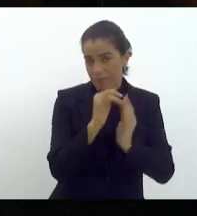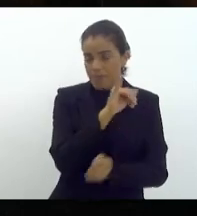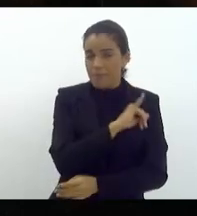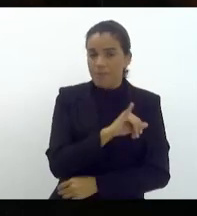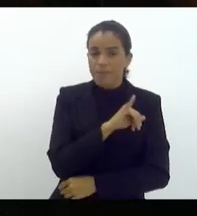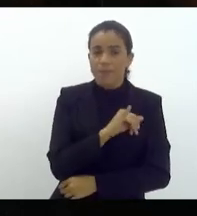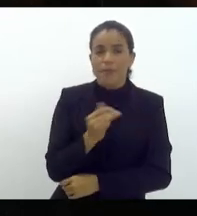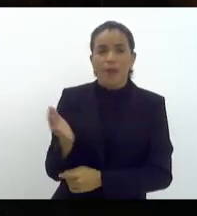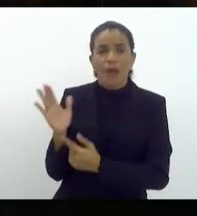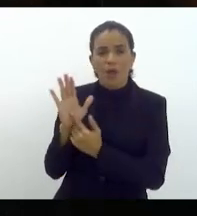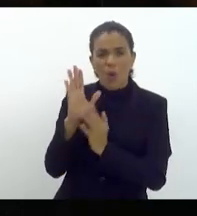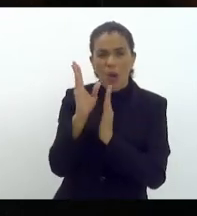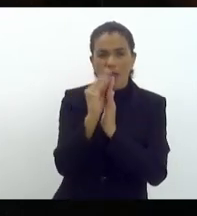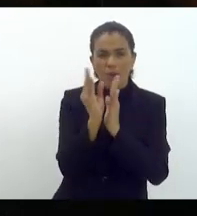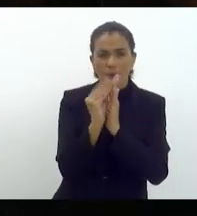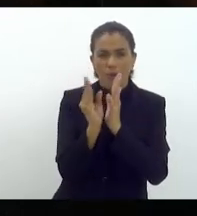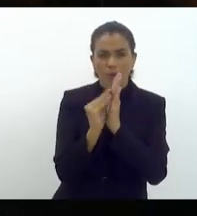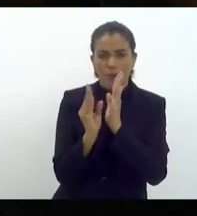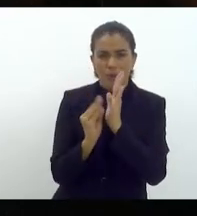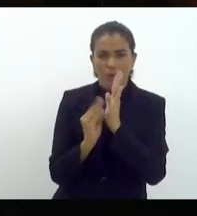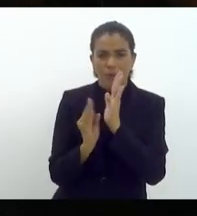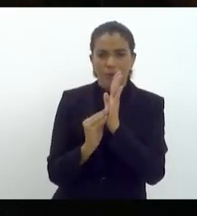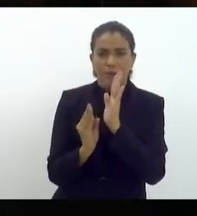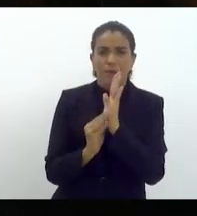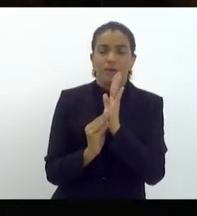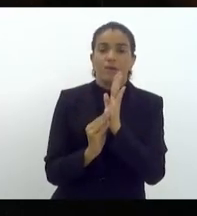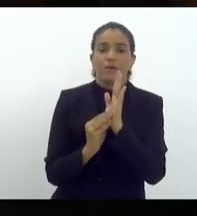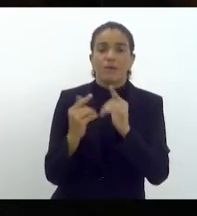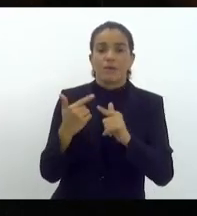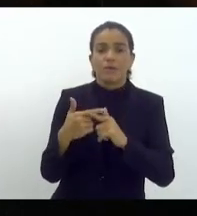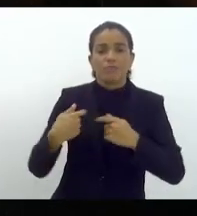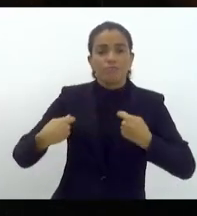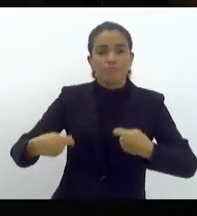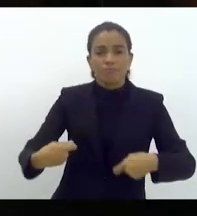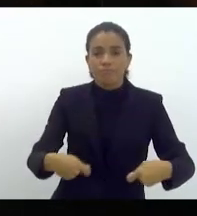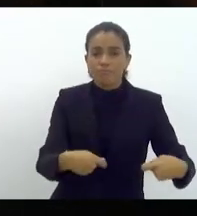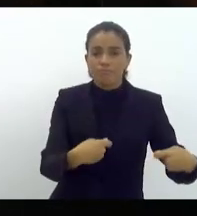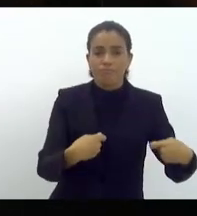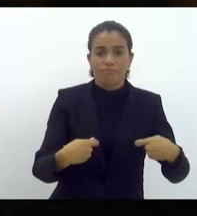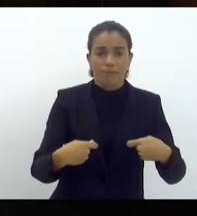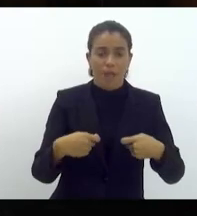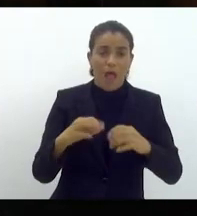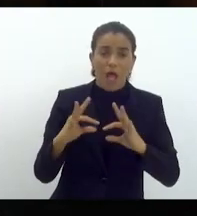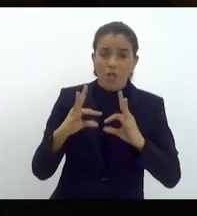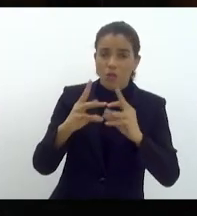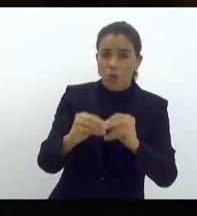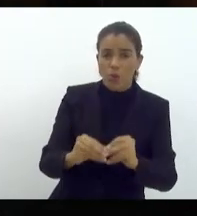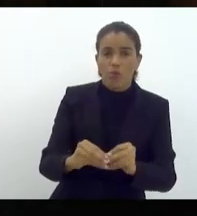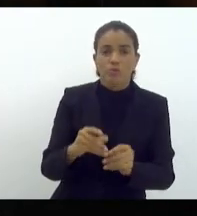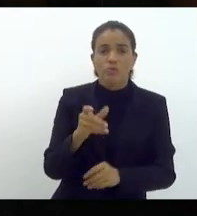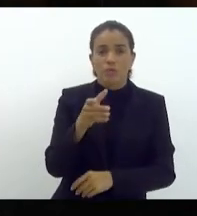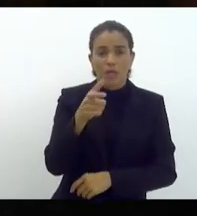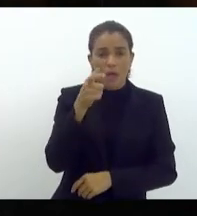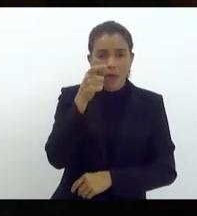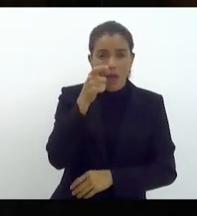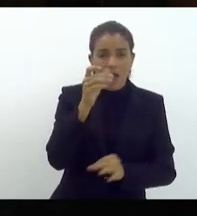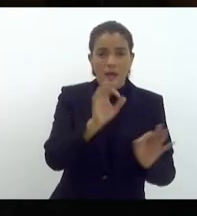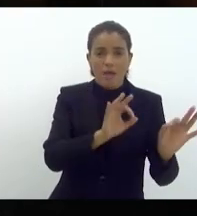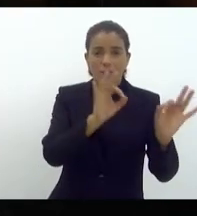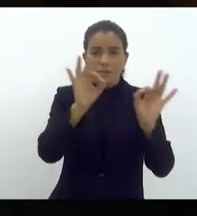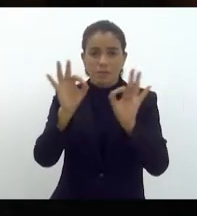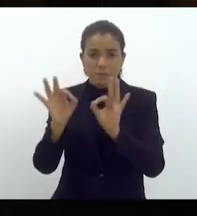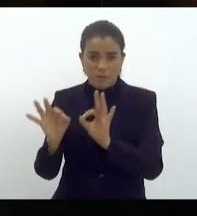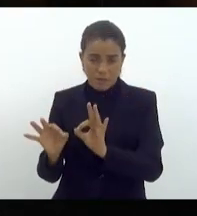Eu trouxe aqui anotado, porque requer, presidente, e todos que nos assistem, nos acompanham pela TV ALERJ, os